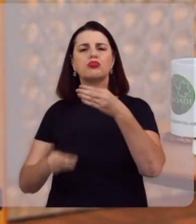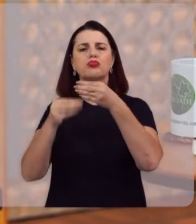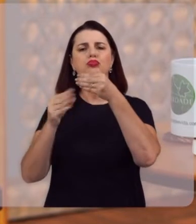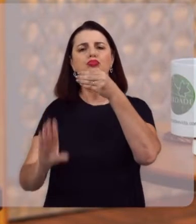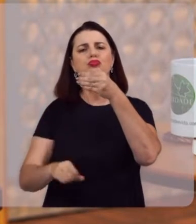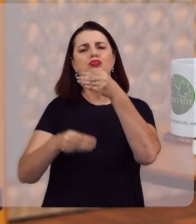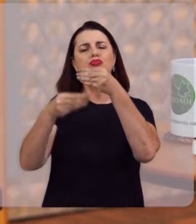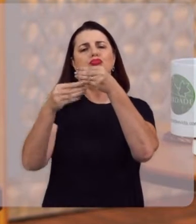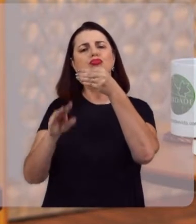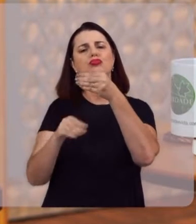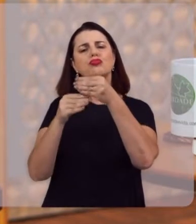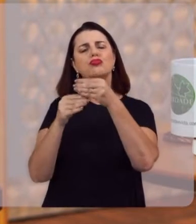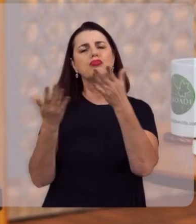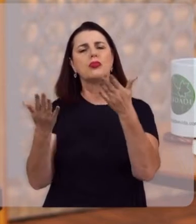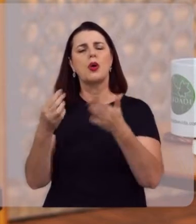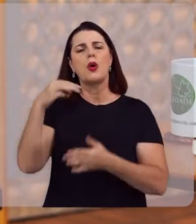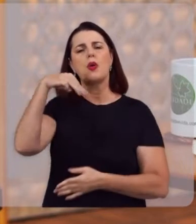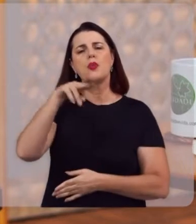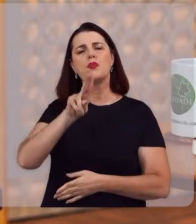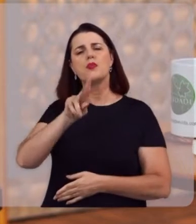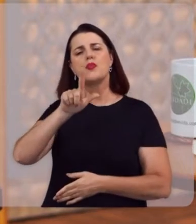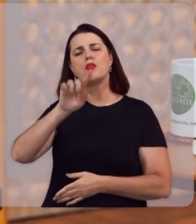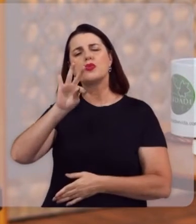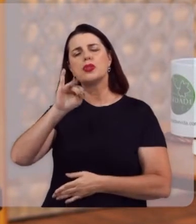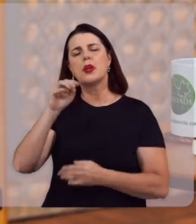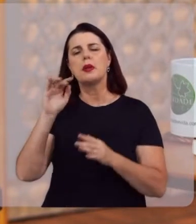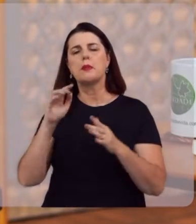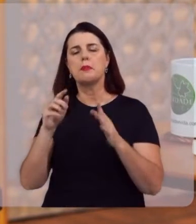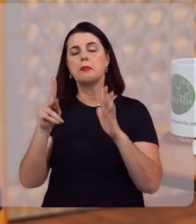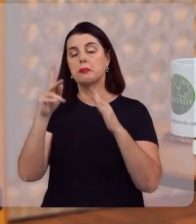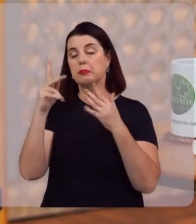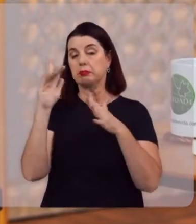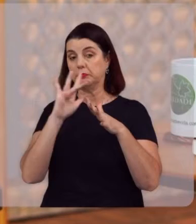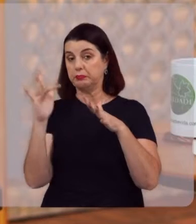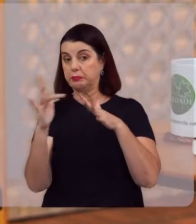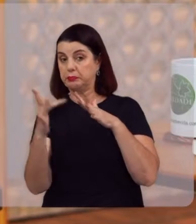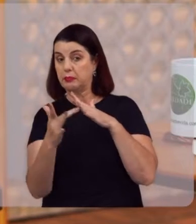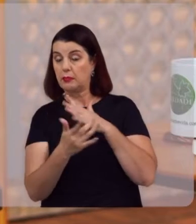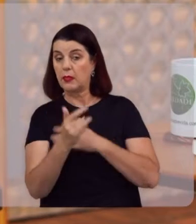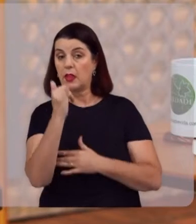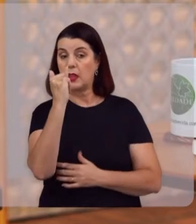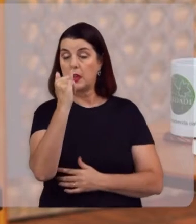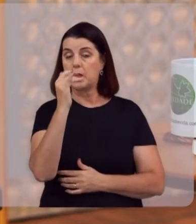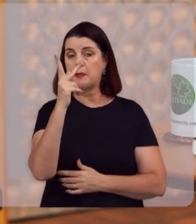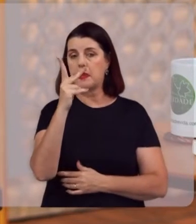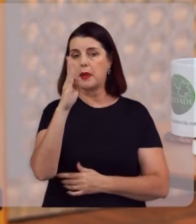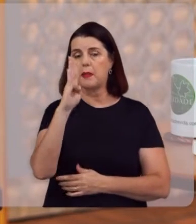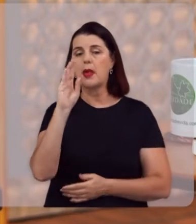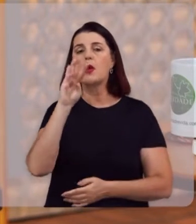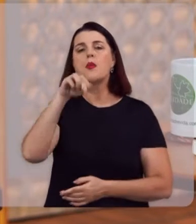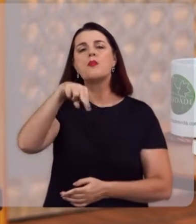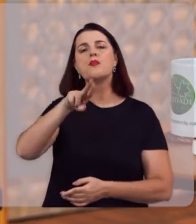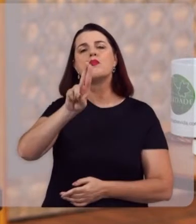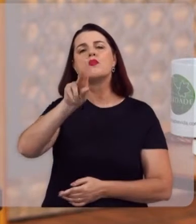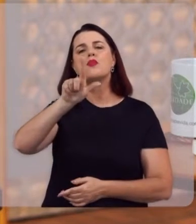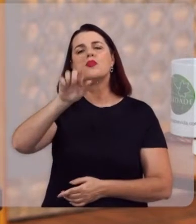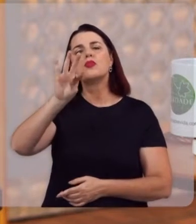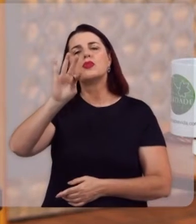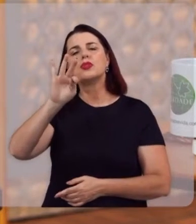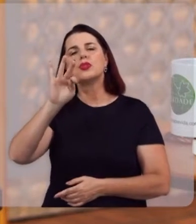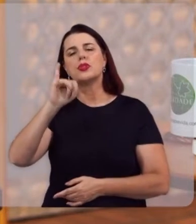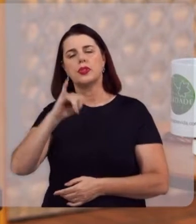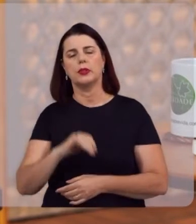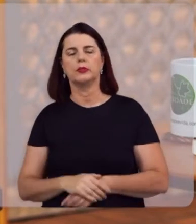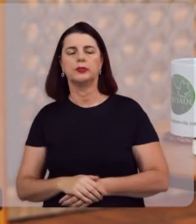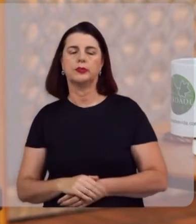disponível na nossa multiplataforma de comunicação da Igreja Presbiteriana do Brasil, a IPB Multi. Basta você digitar no